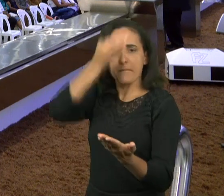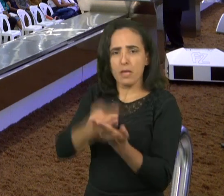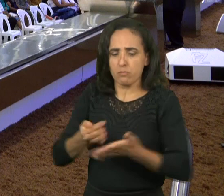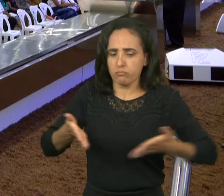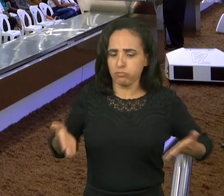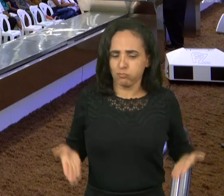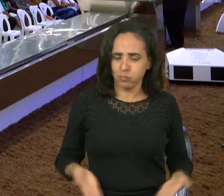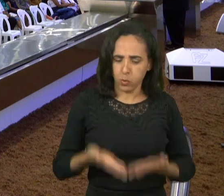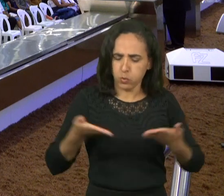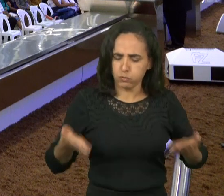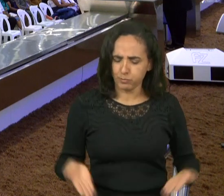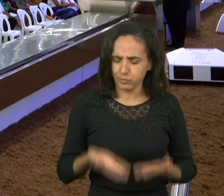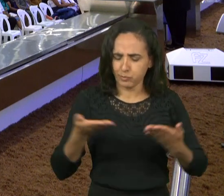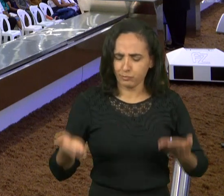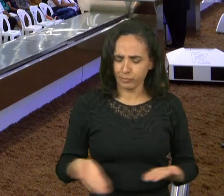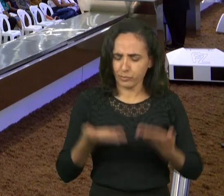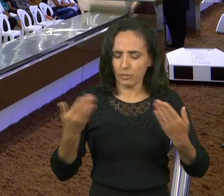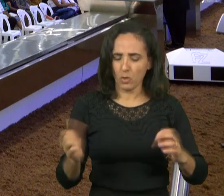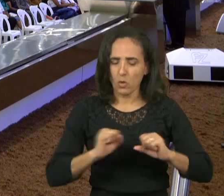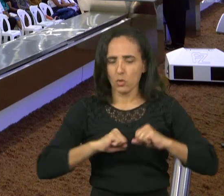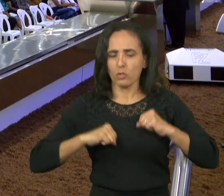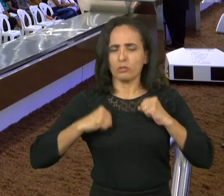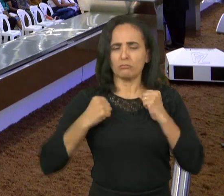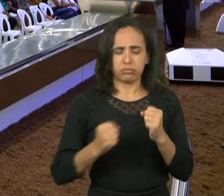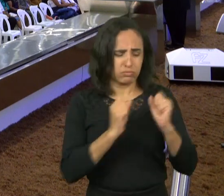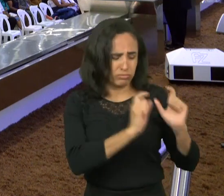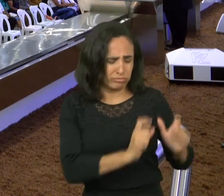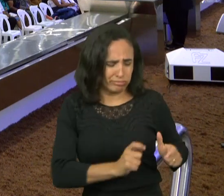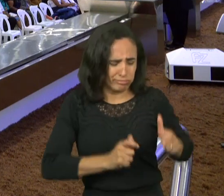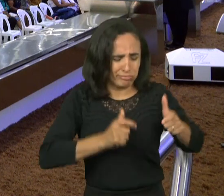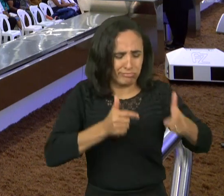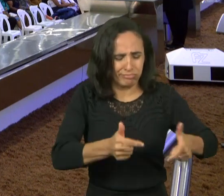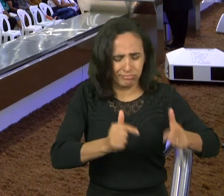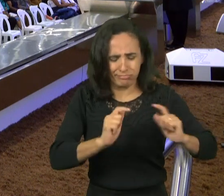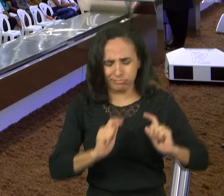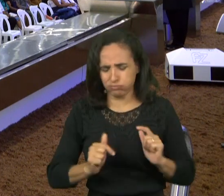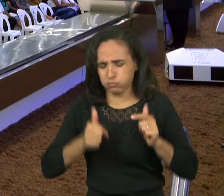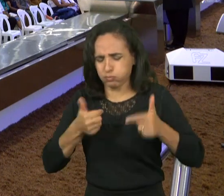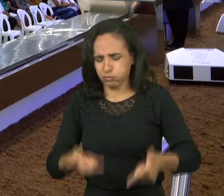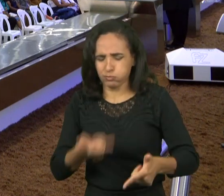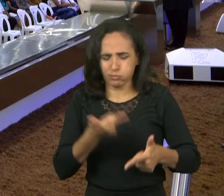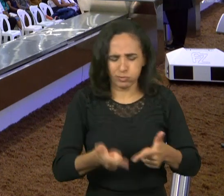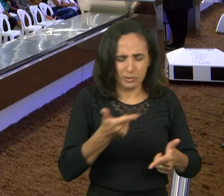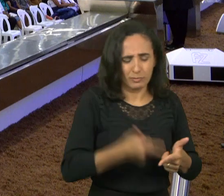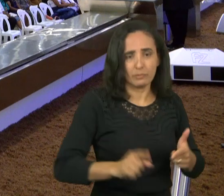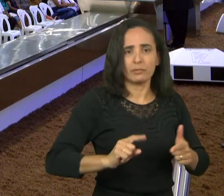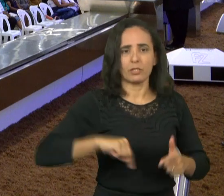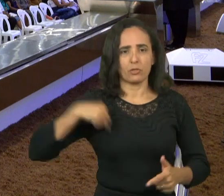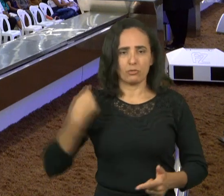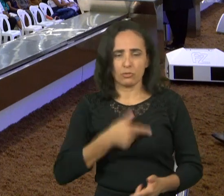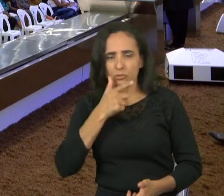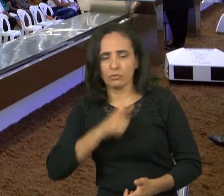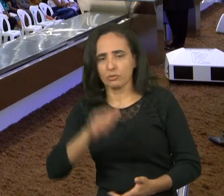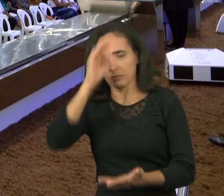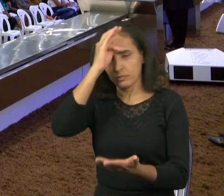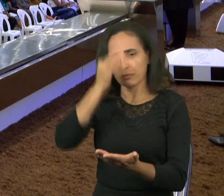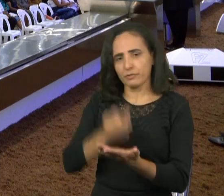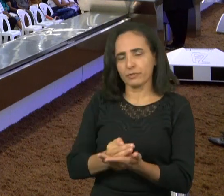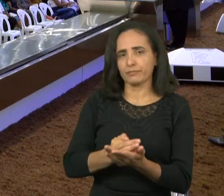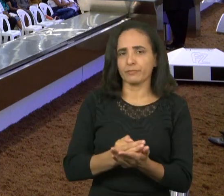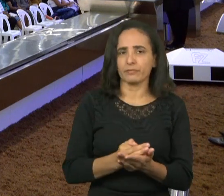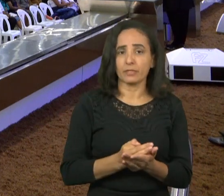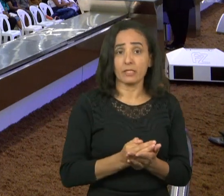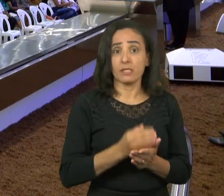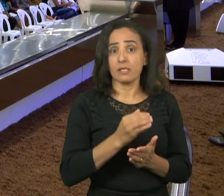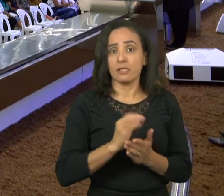nos empurra à frente ainda que venham as dificuldades veja Hebreus capítulo 10 o versículo que eu